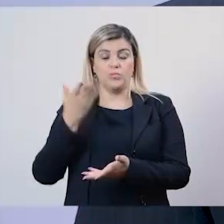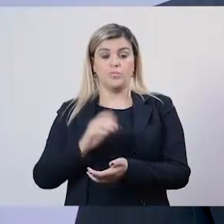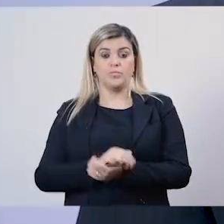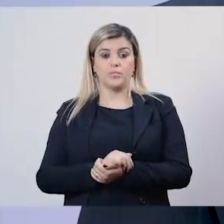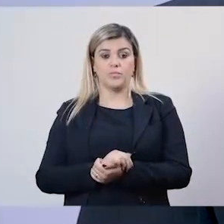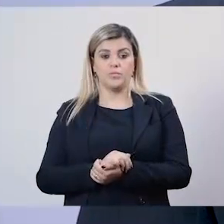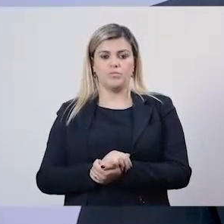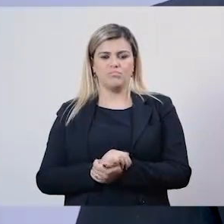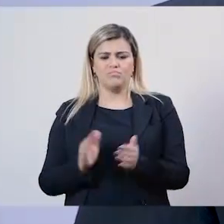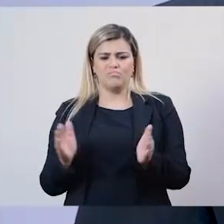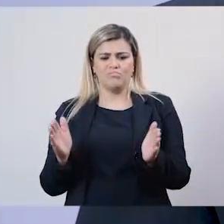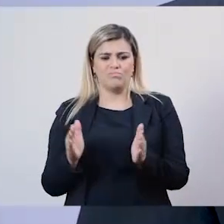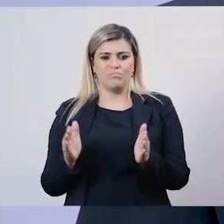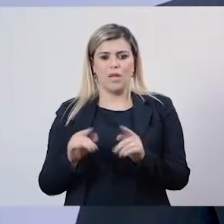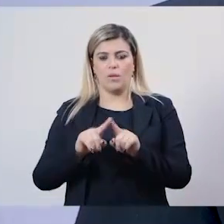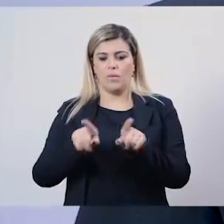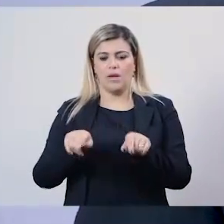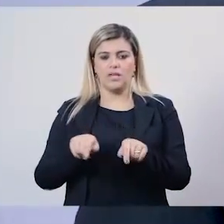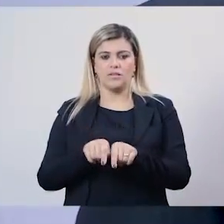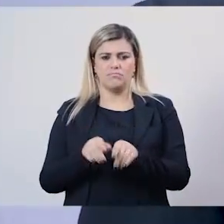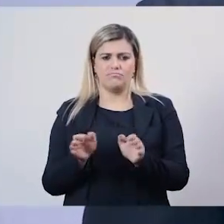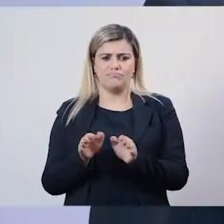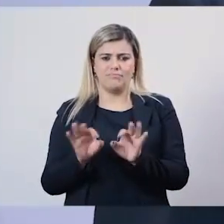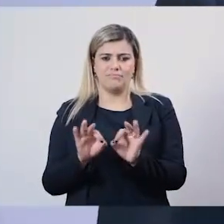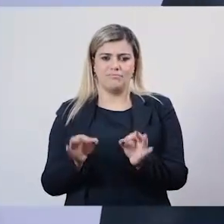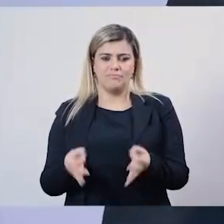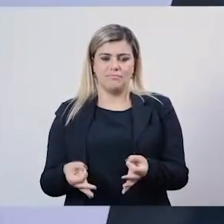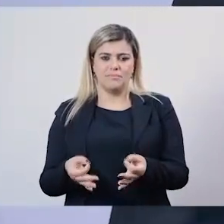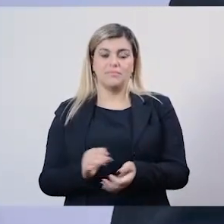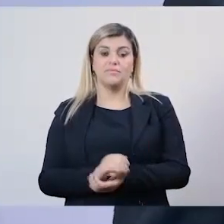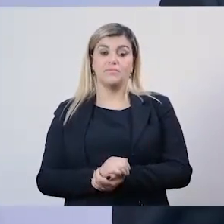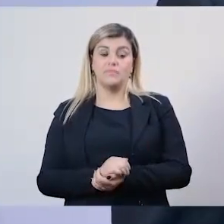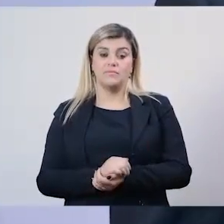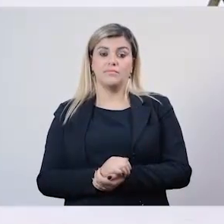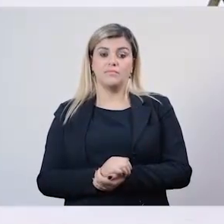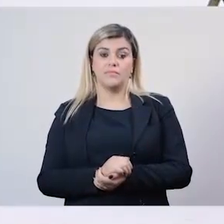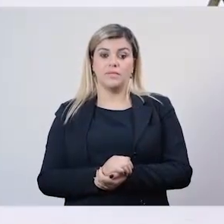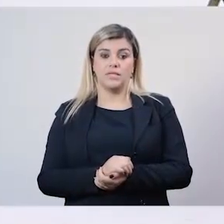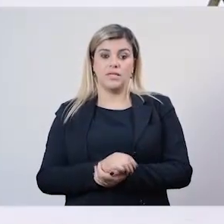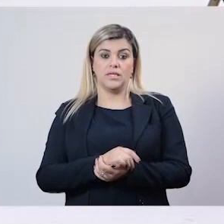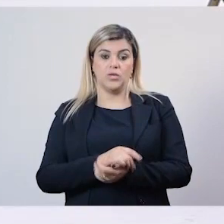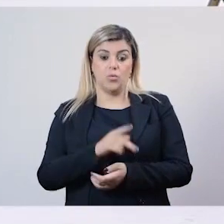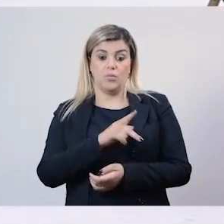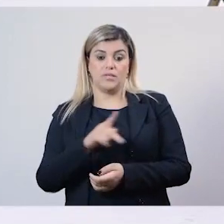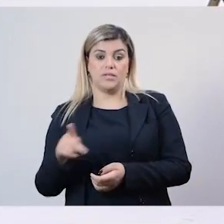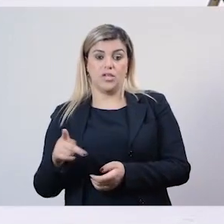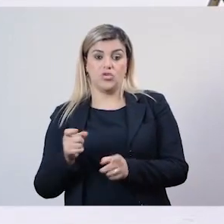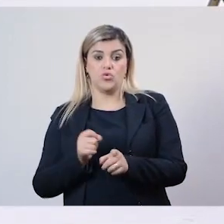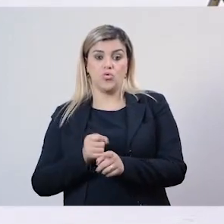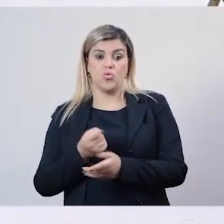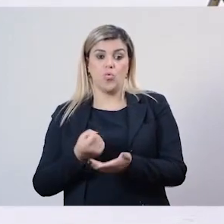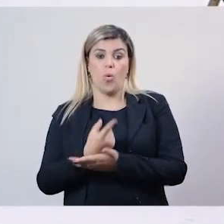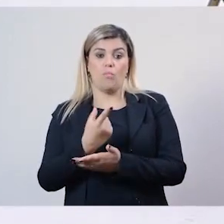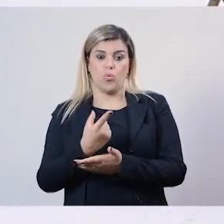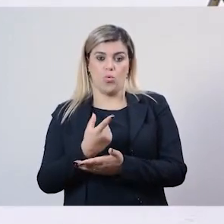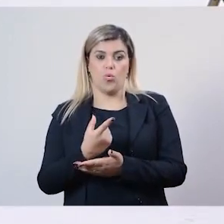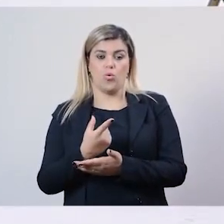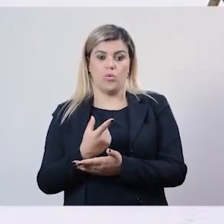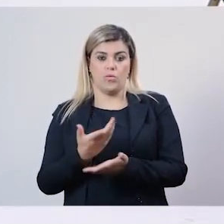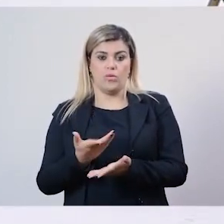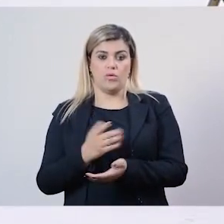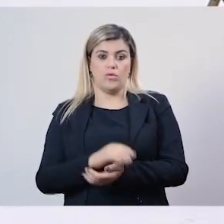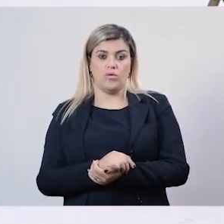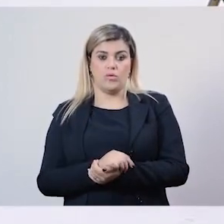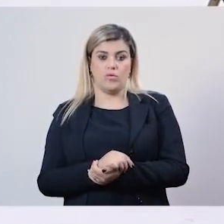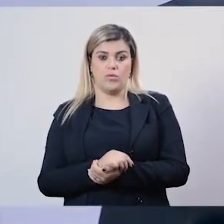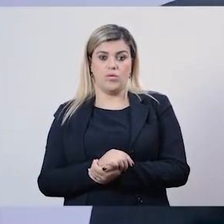bem pequena, bem modesta. Sim. E o pessoal, o presidente comprou com recurso próprio uns pequenos